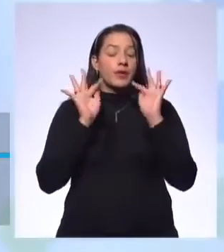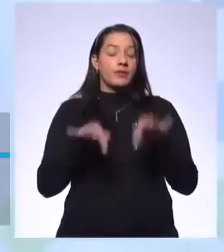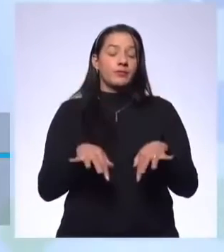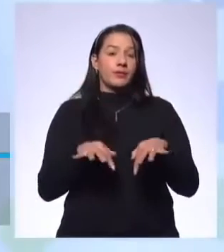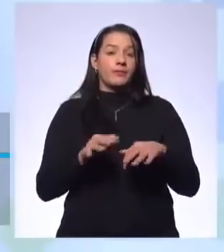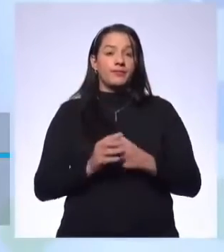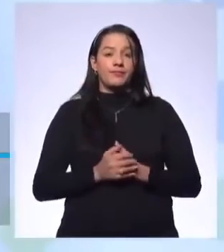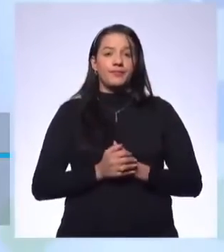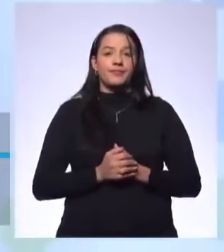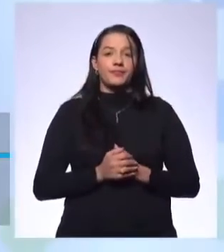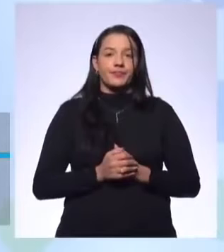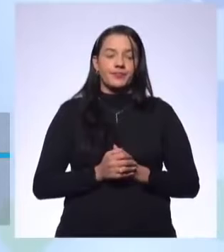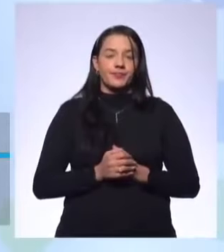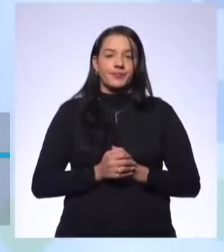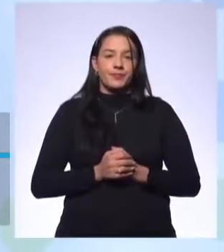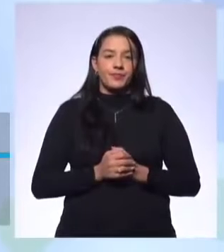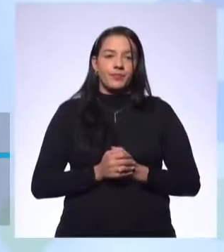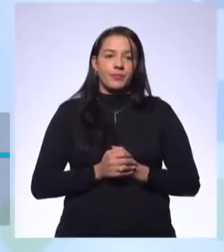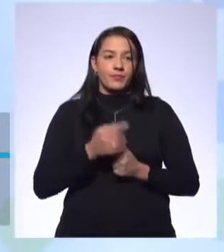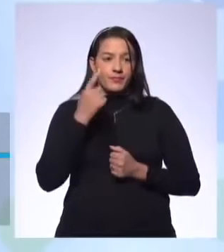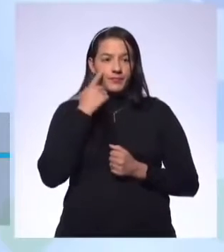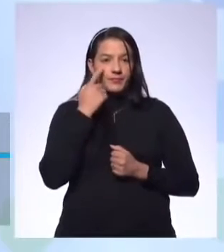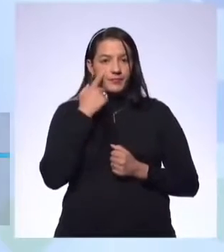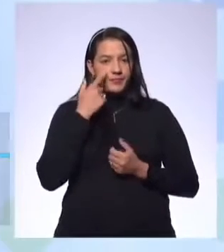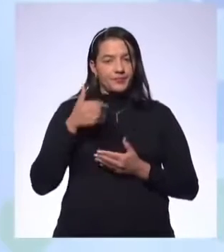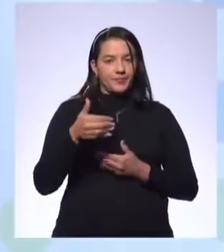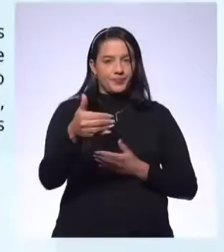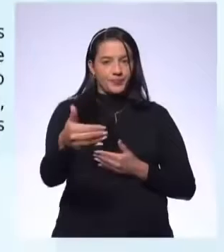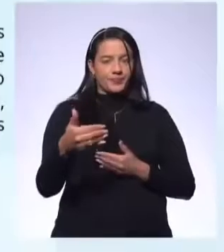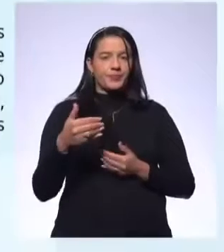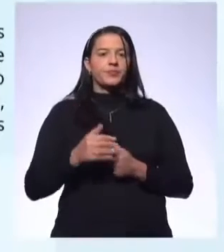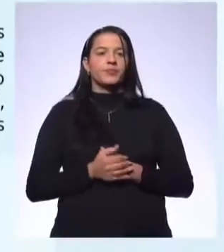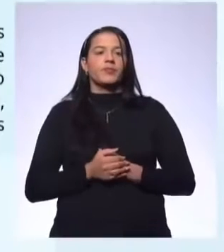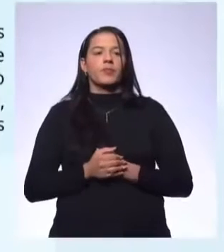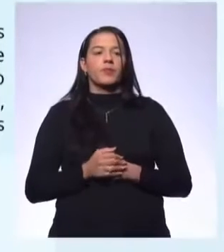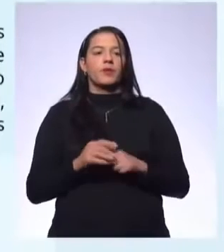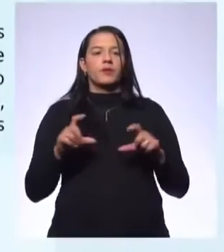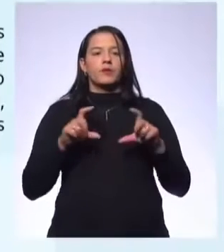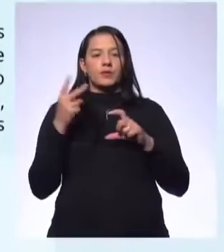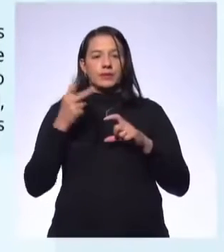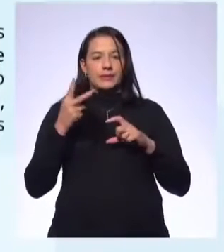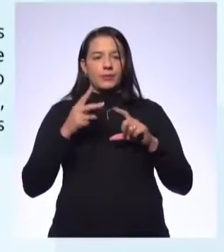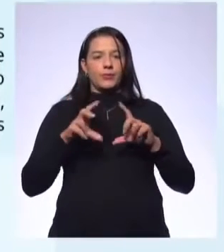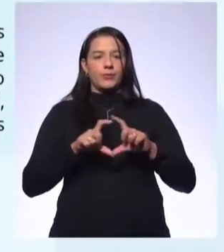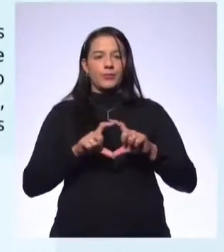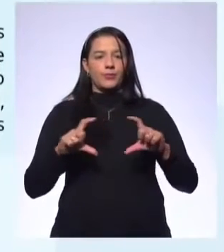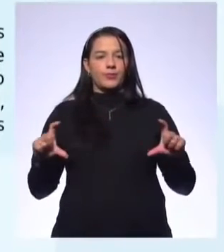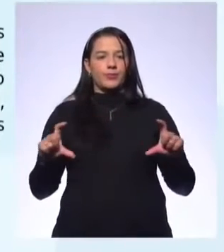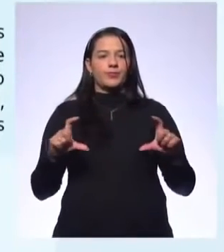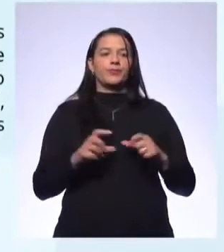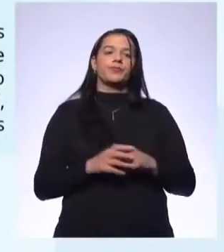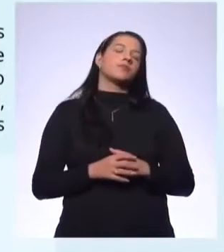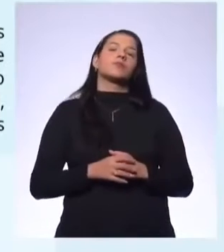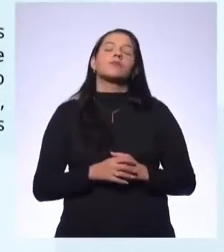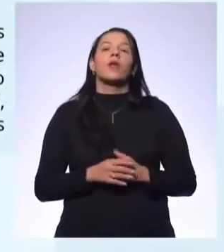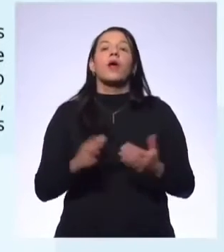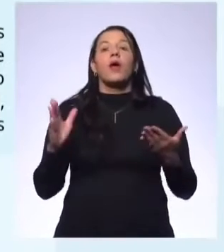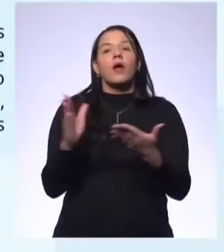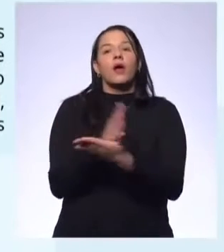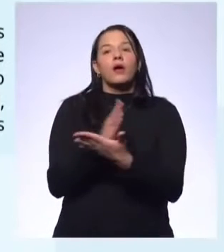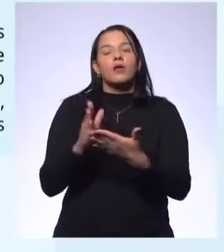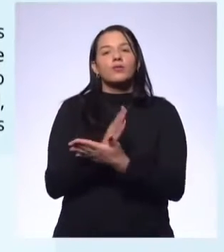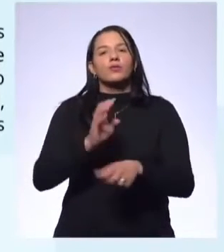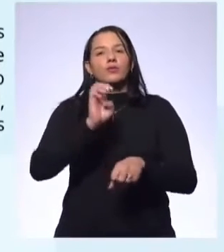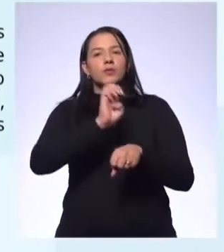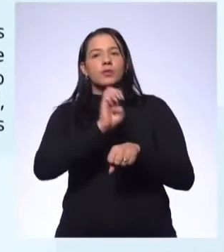é a minha opinião geral sobre o assunto? Bora ver como que ela vai continuar? Vou partir. Alguns estados da